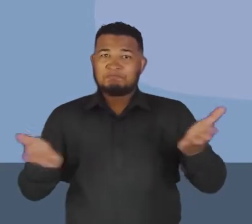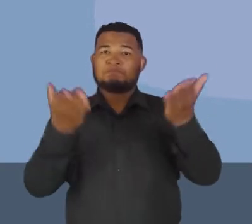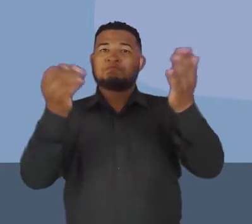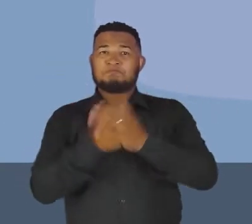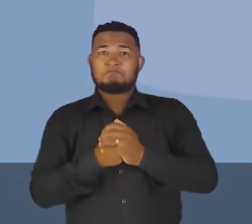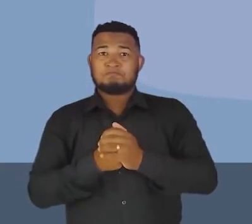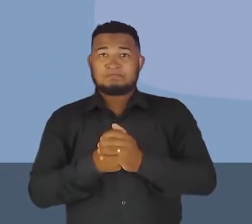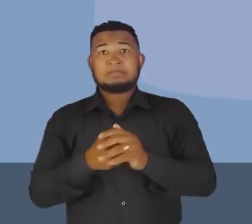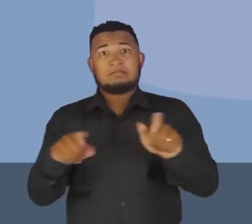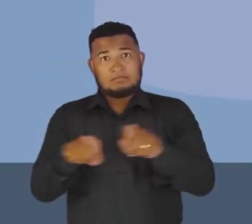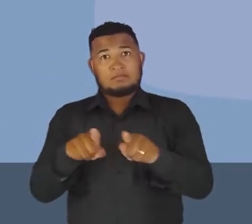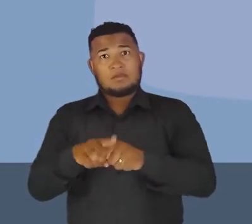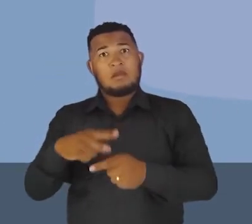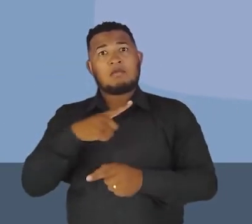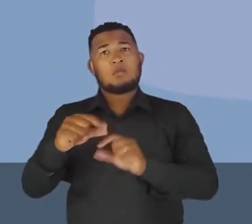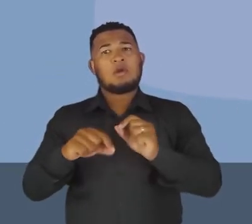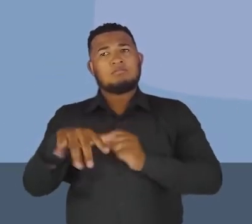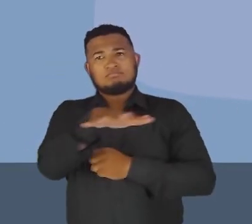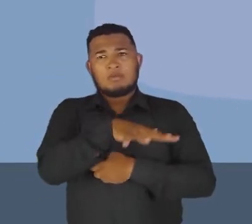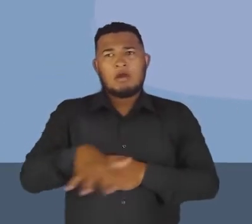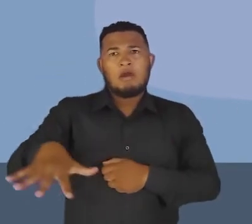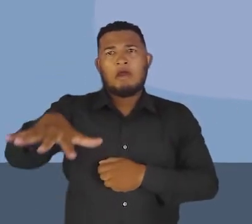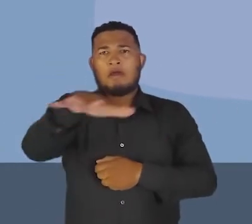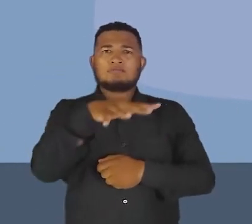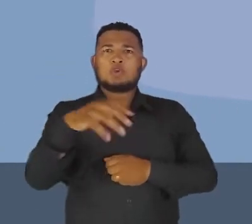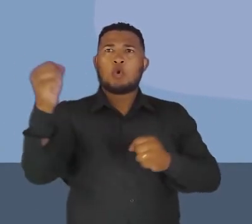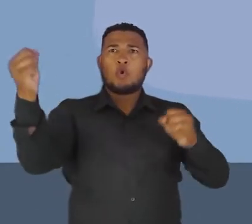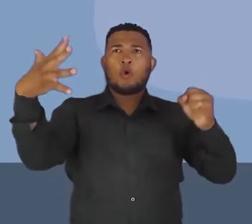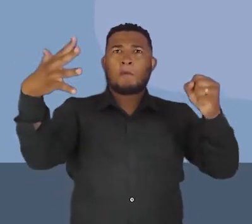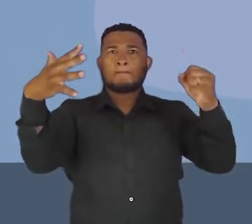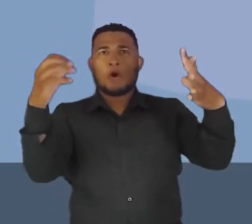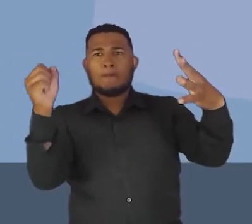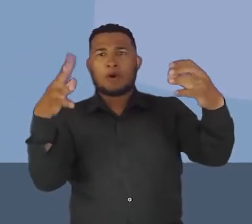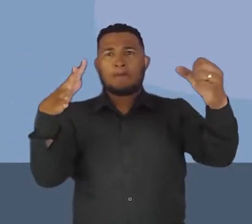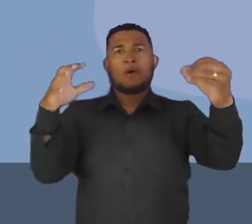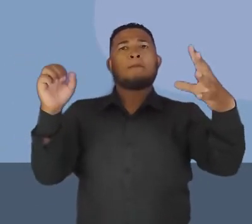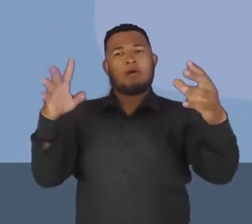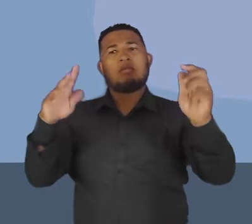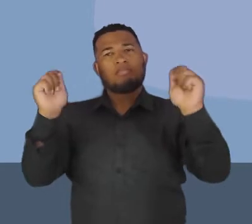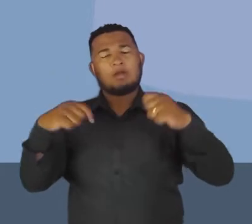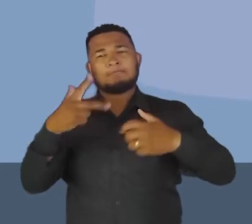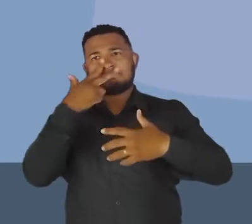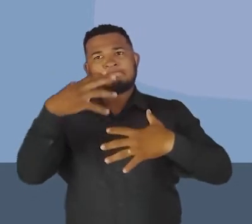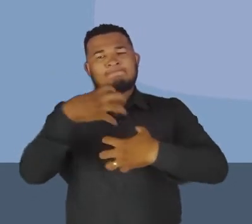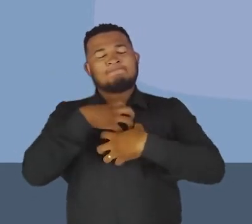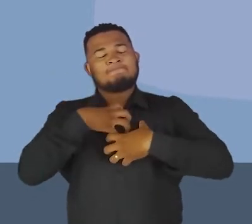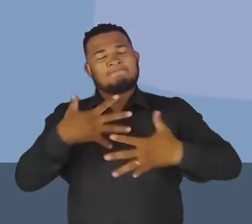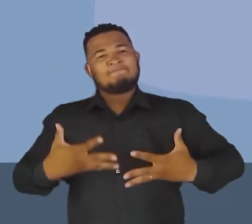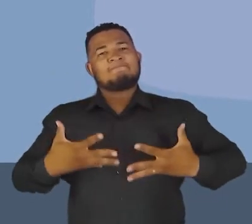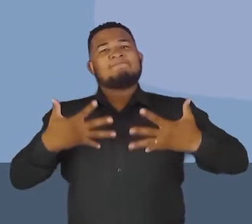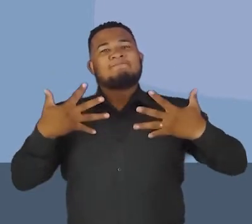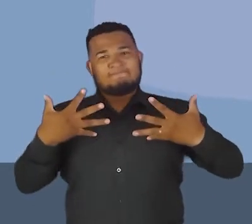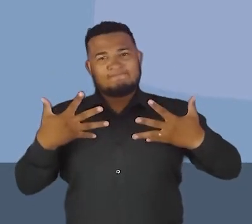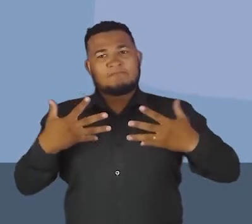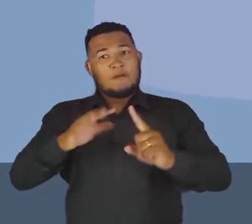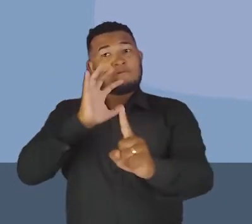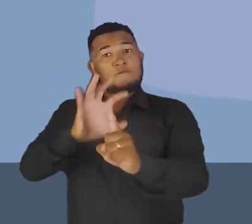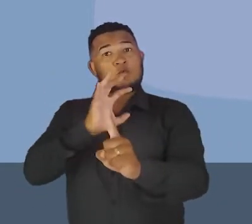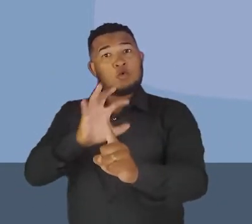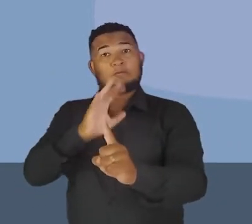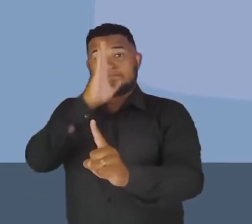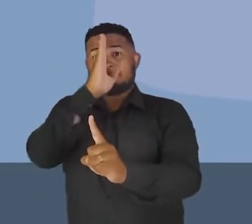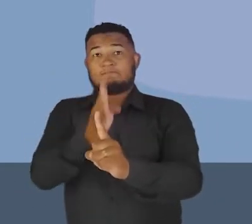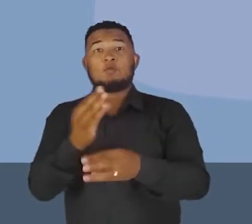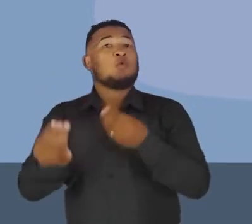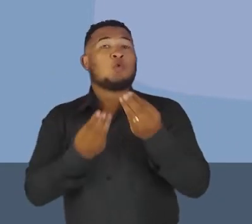então, espaços amplos, Integrados, bem iluminados, imobiliários inovadores, que promovem a sensação de bem-estar, né? O que influencia diretamente